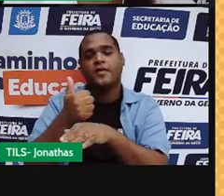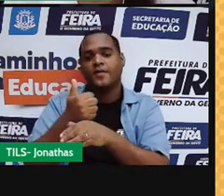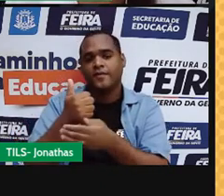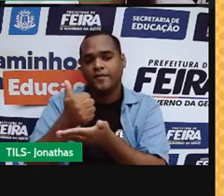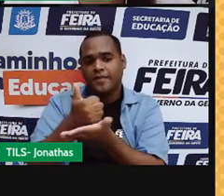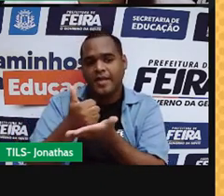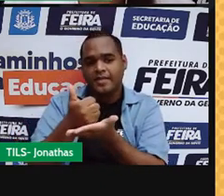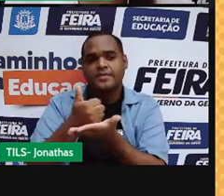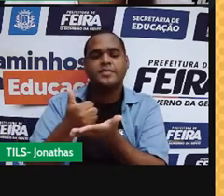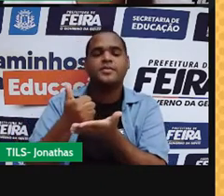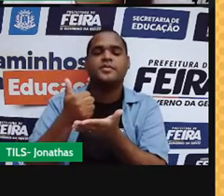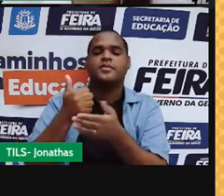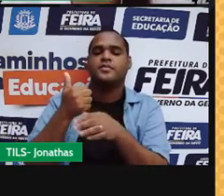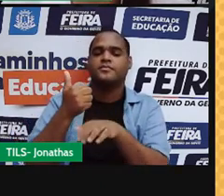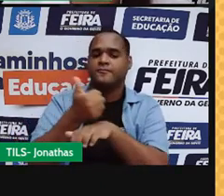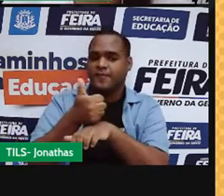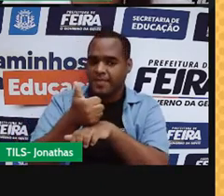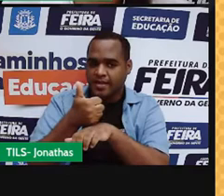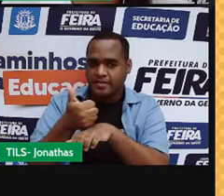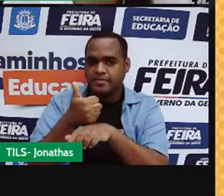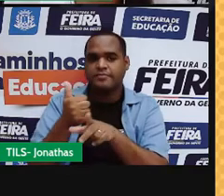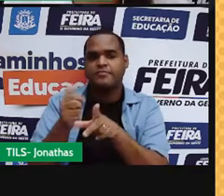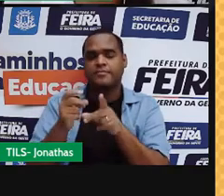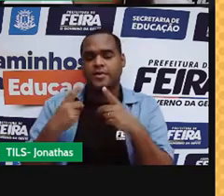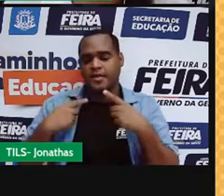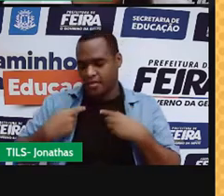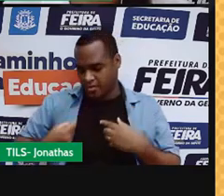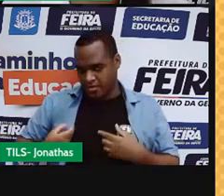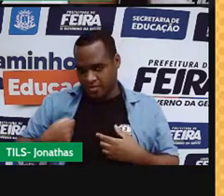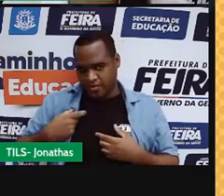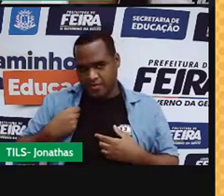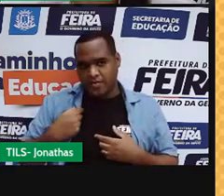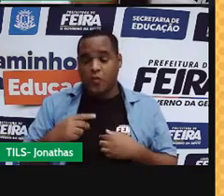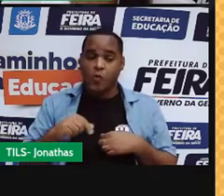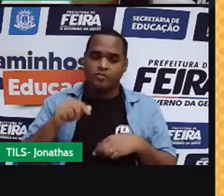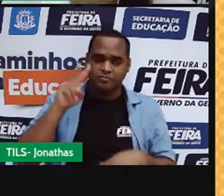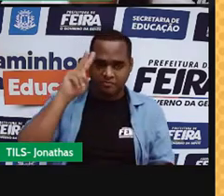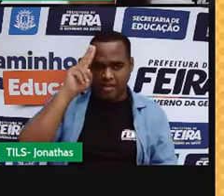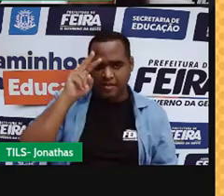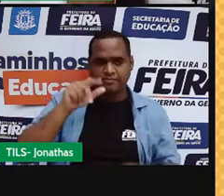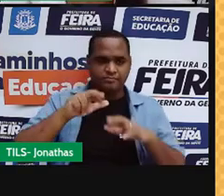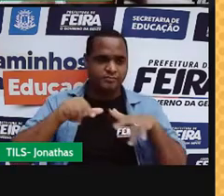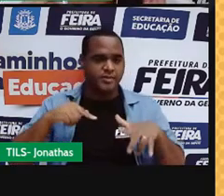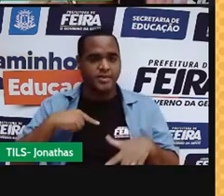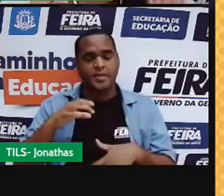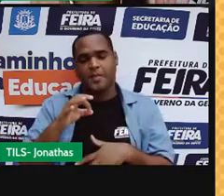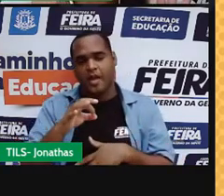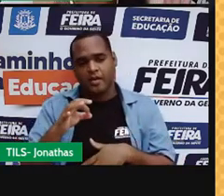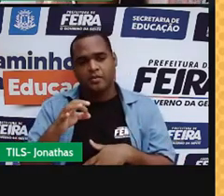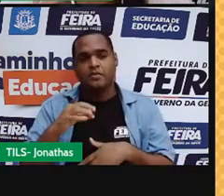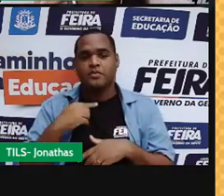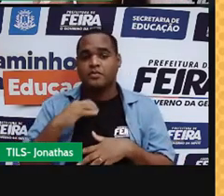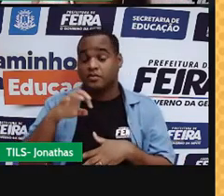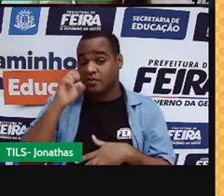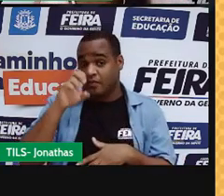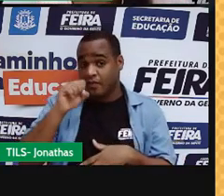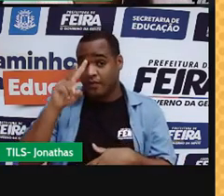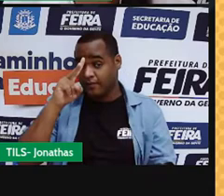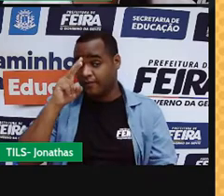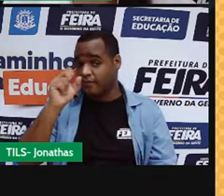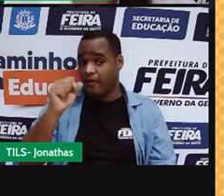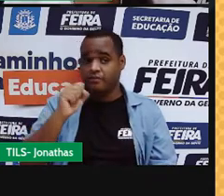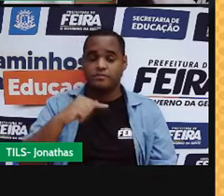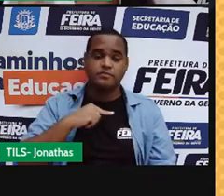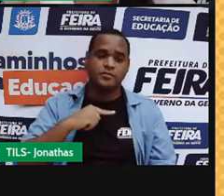para espantar a traça da roupa e até para espantar barata também. São as bolinhas brancas que têm um cheiro muito forte.